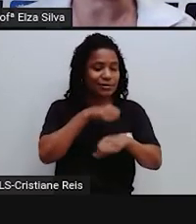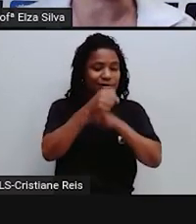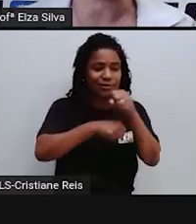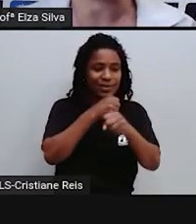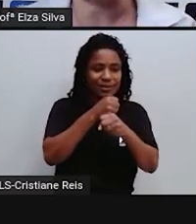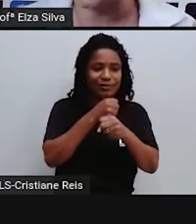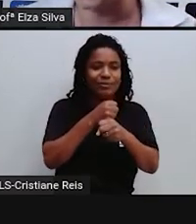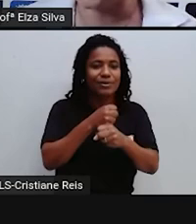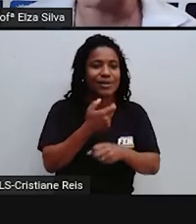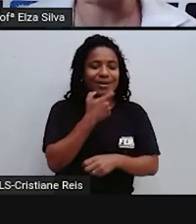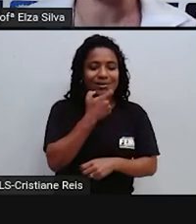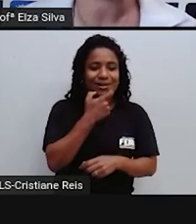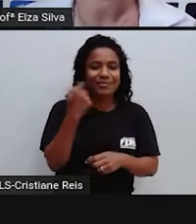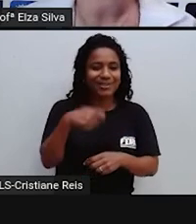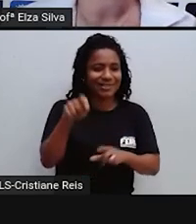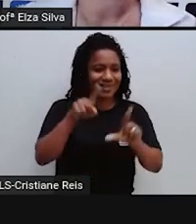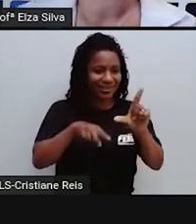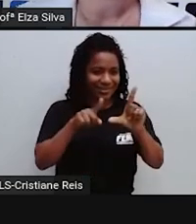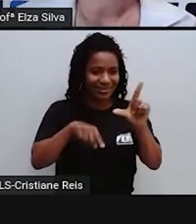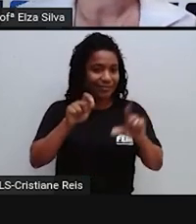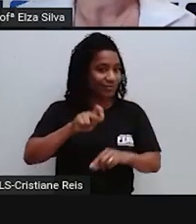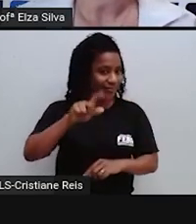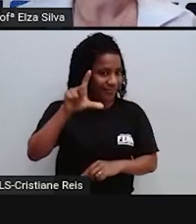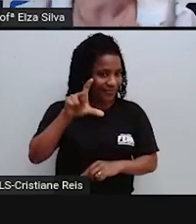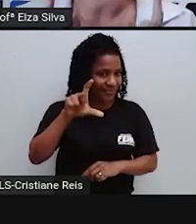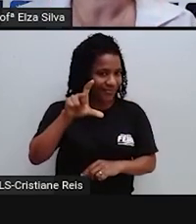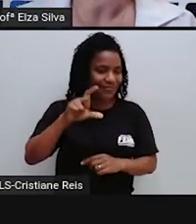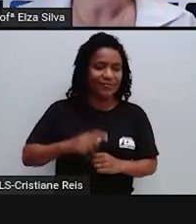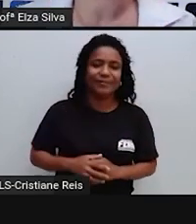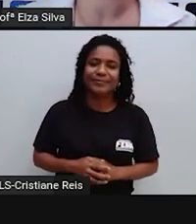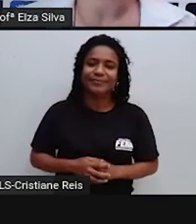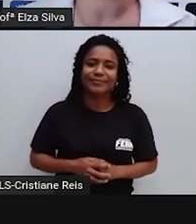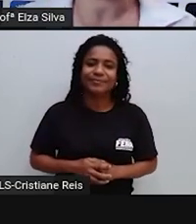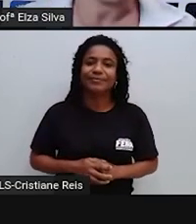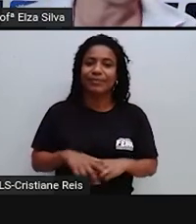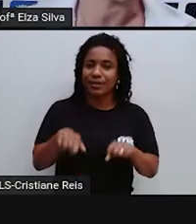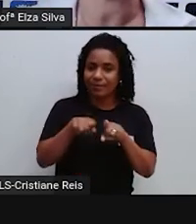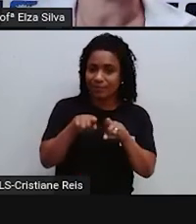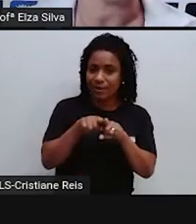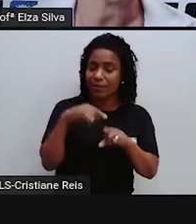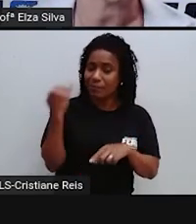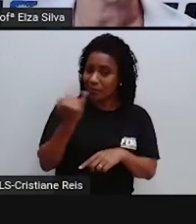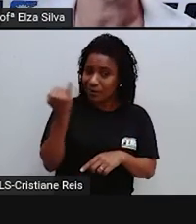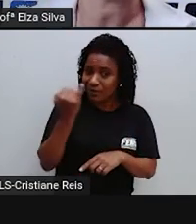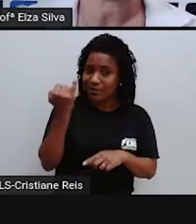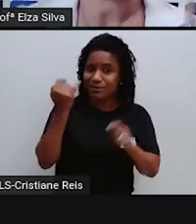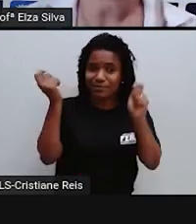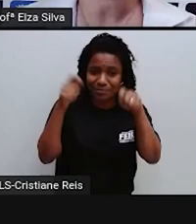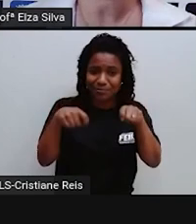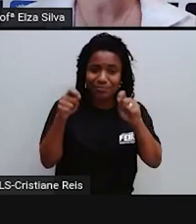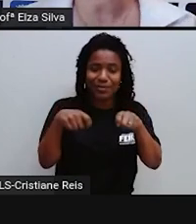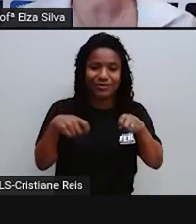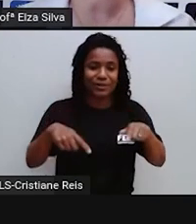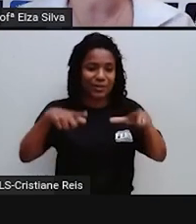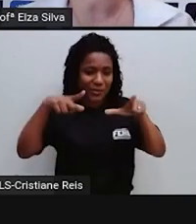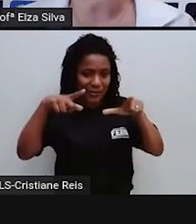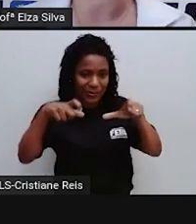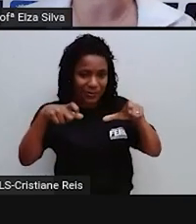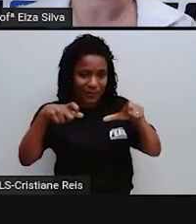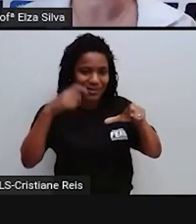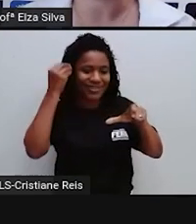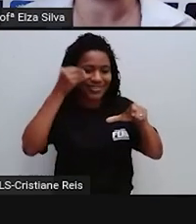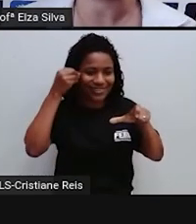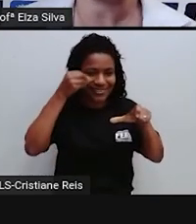maiúsculas É importante Que você Depois Compartilhe A sua experiência